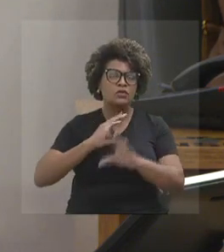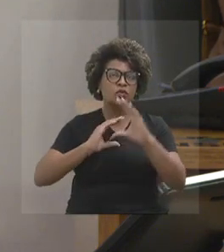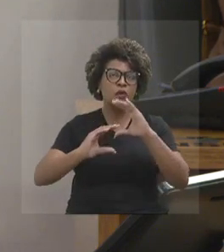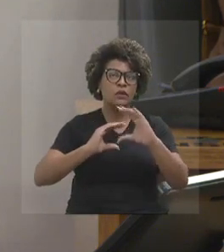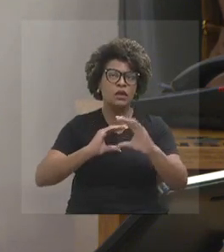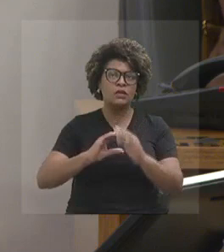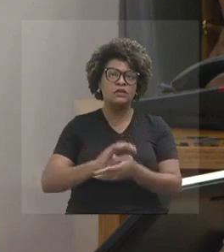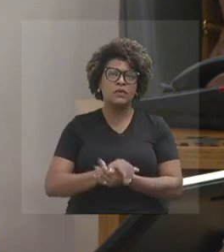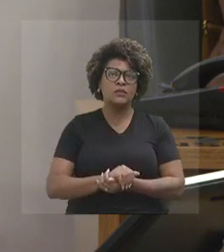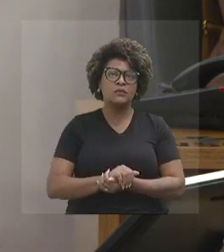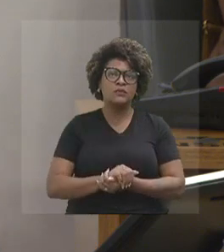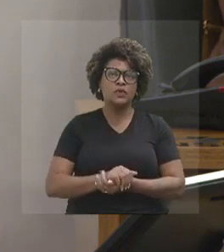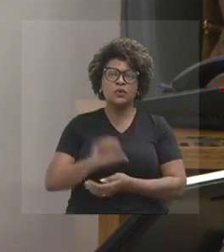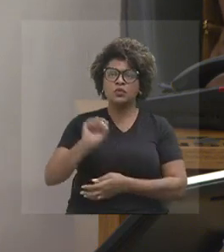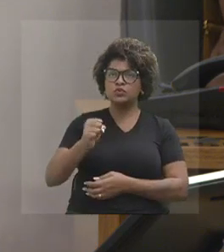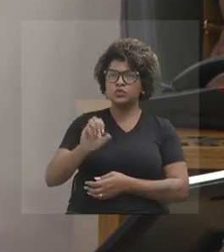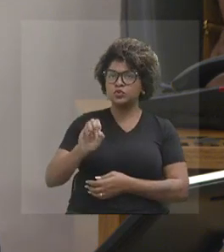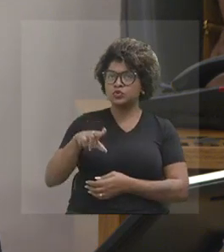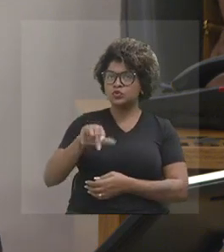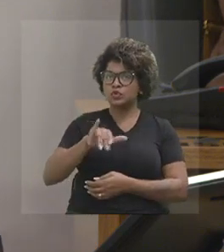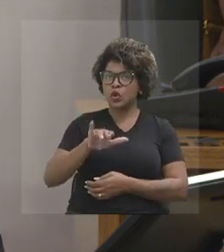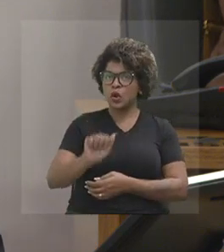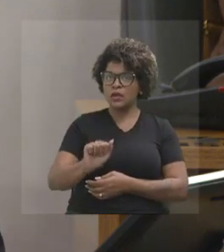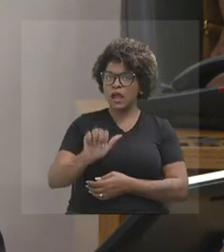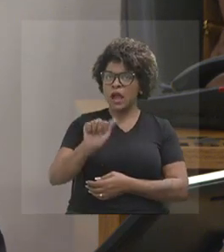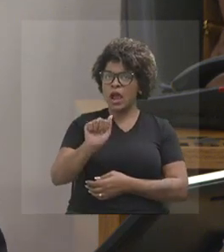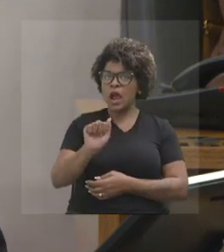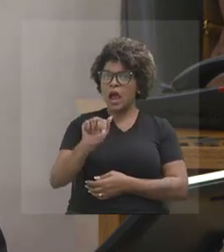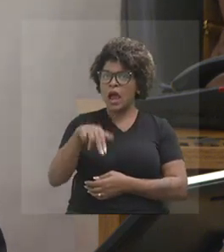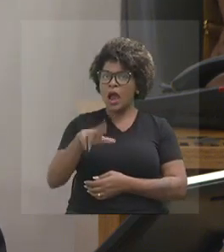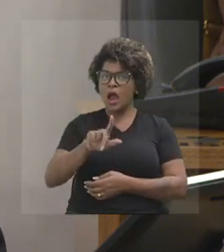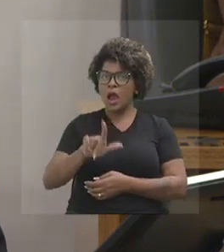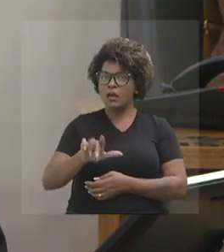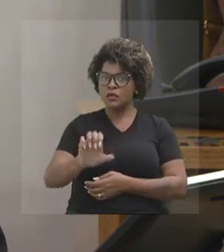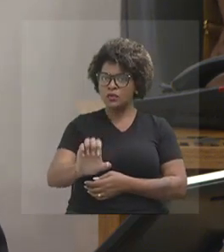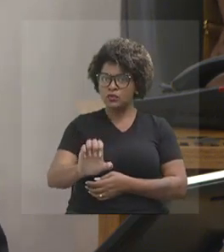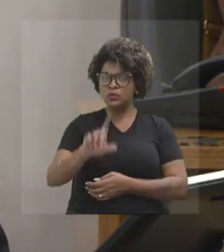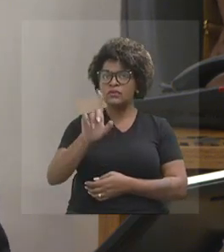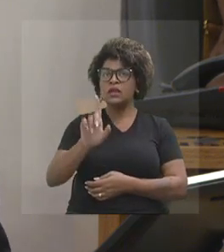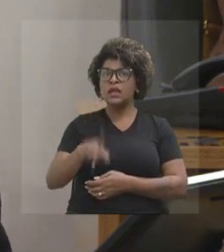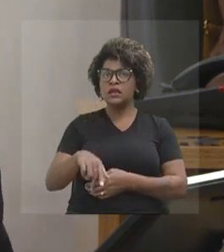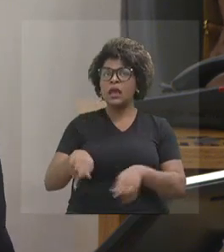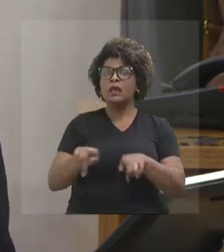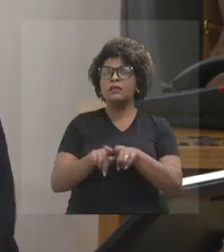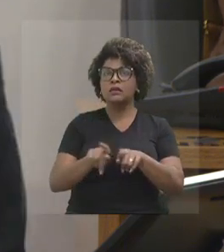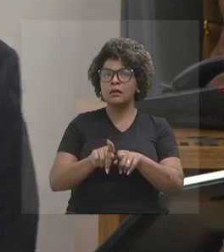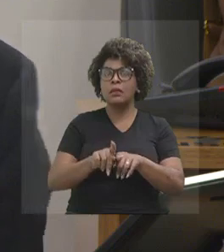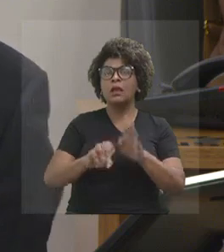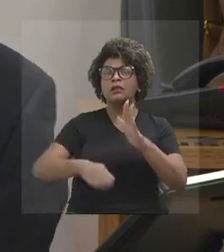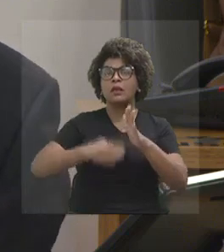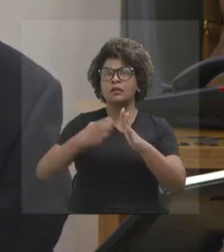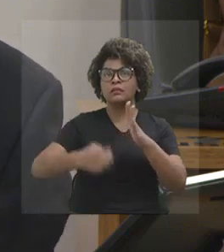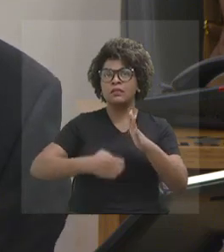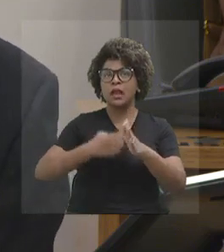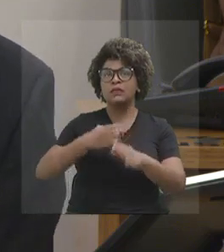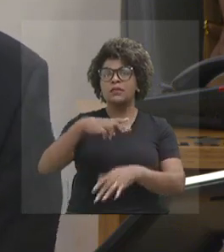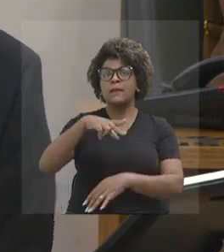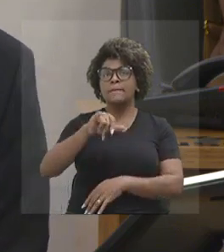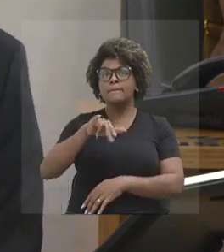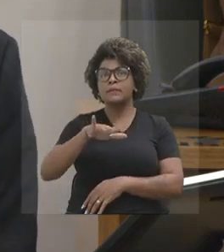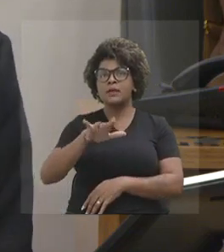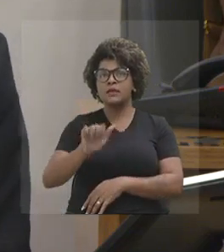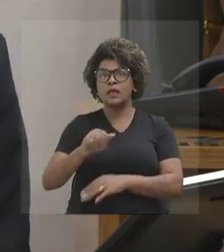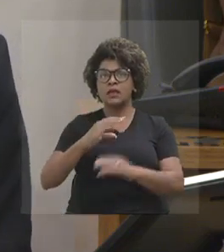Sônia Anuzi, assessora jurídica da Empresa Mineira de Comunicação. Registramos e